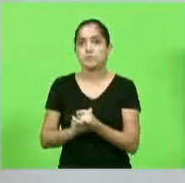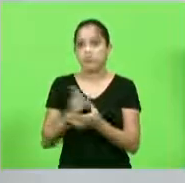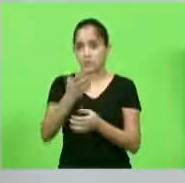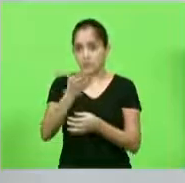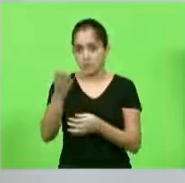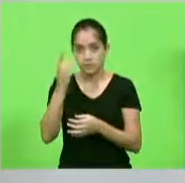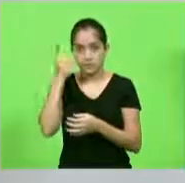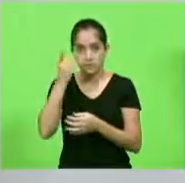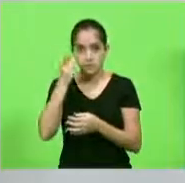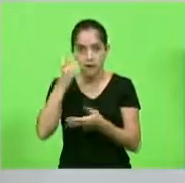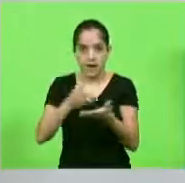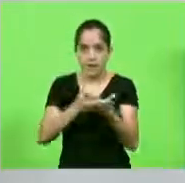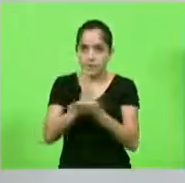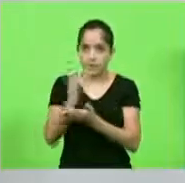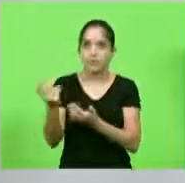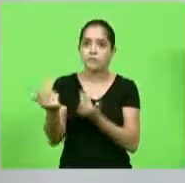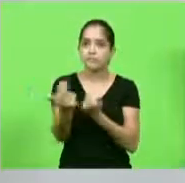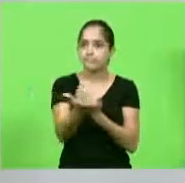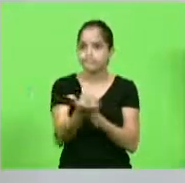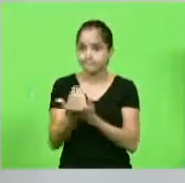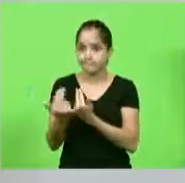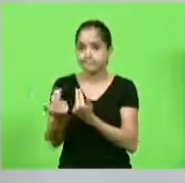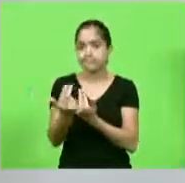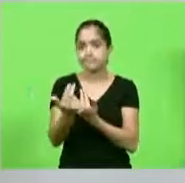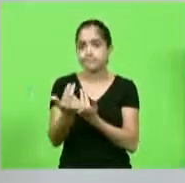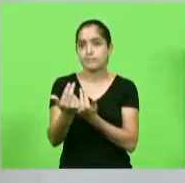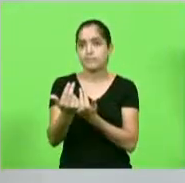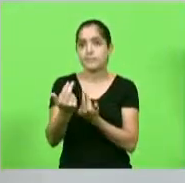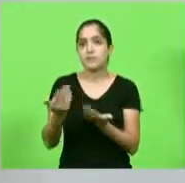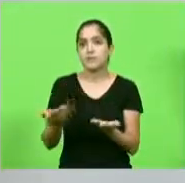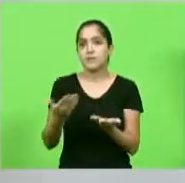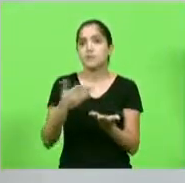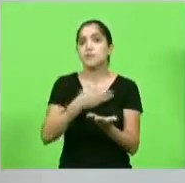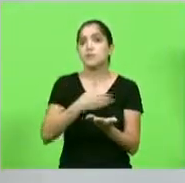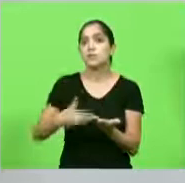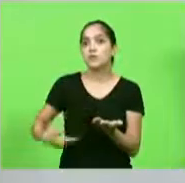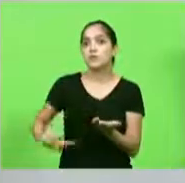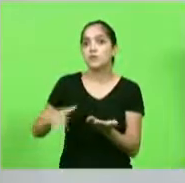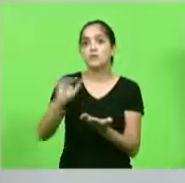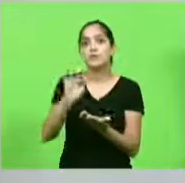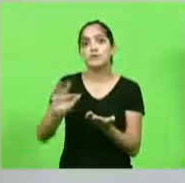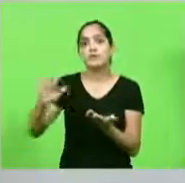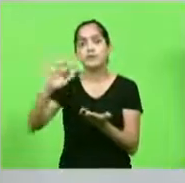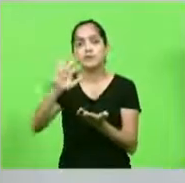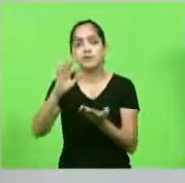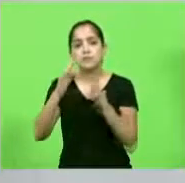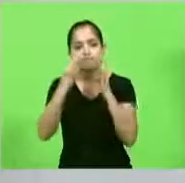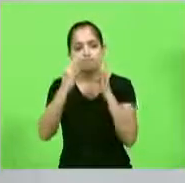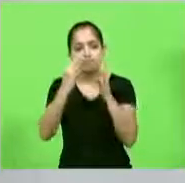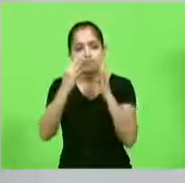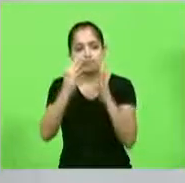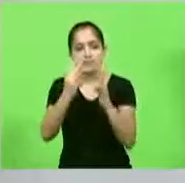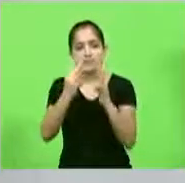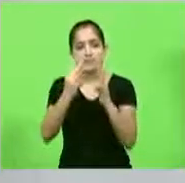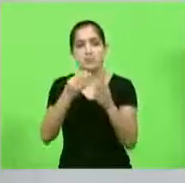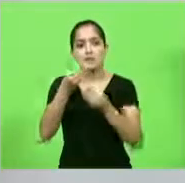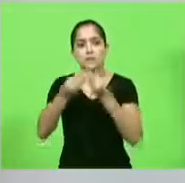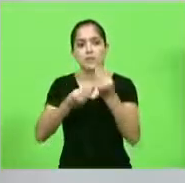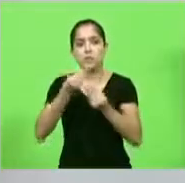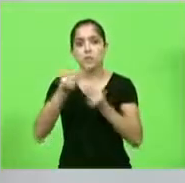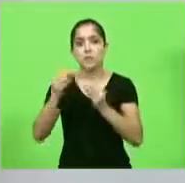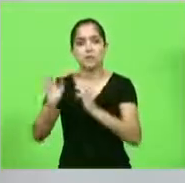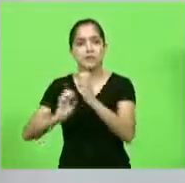colegas aprovem por unanimidade e que o governo federal possa ter atenção à postura do